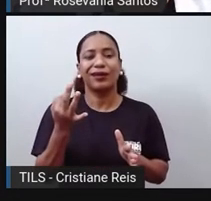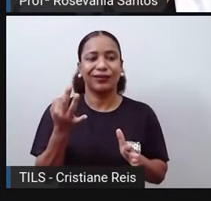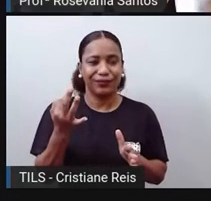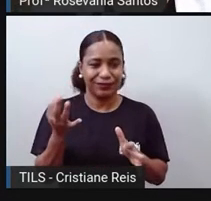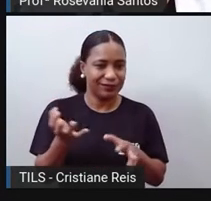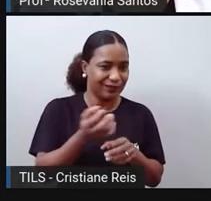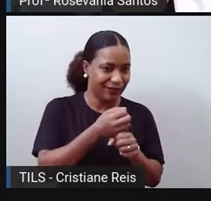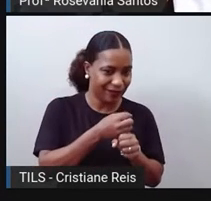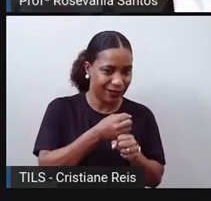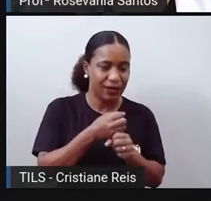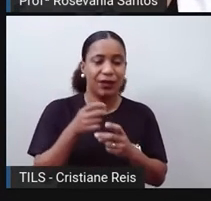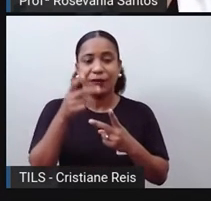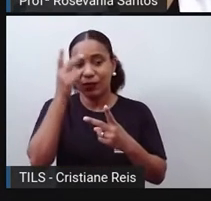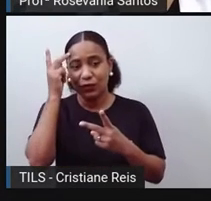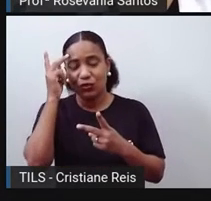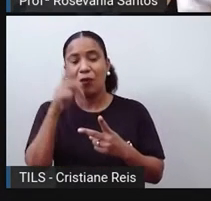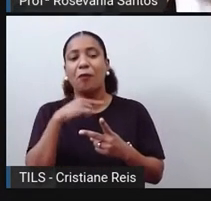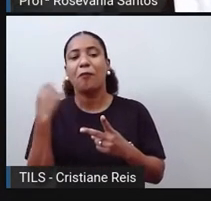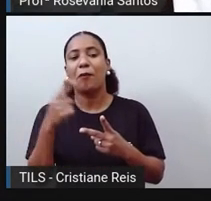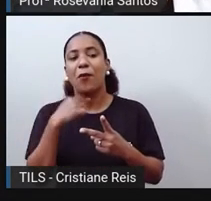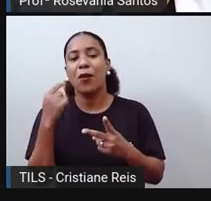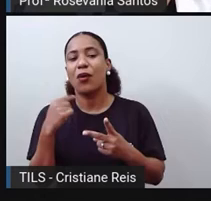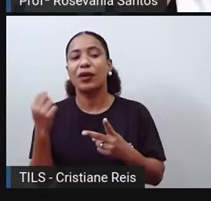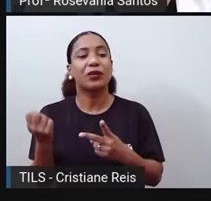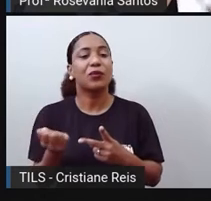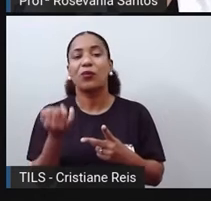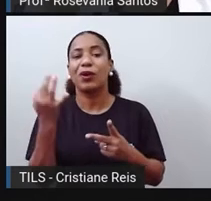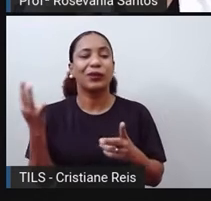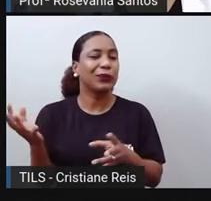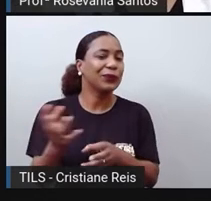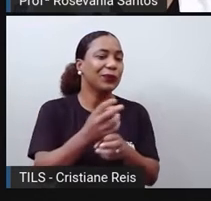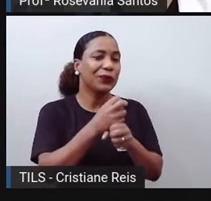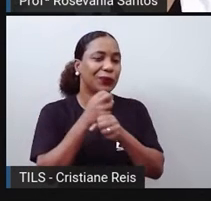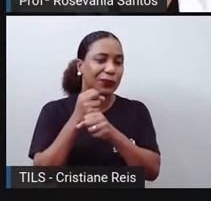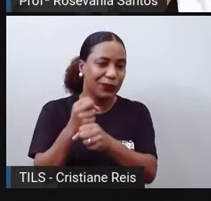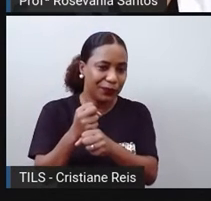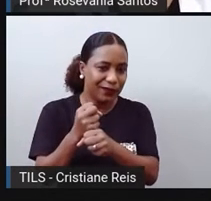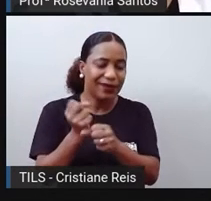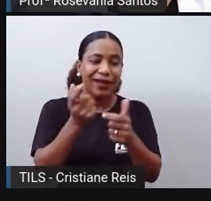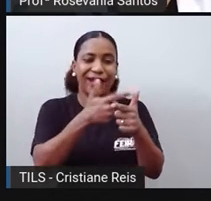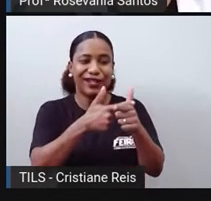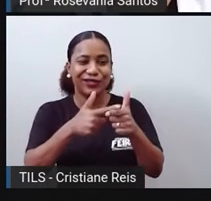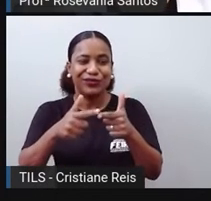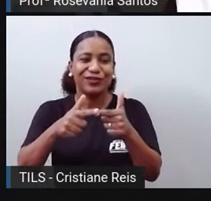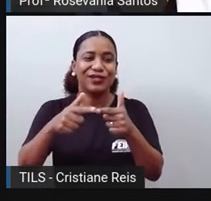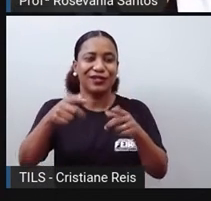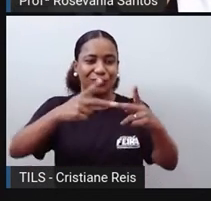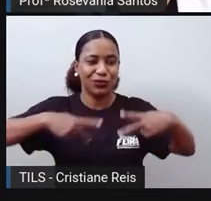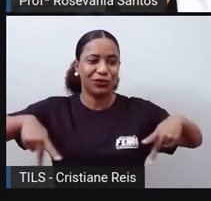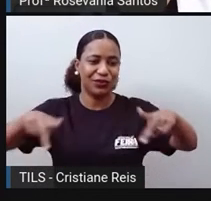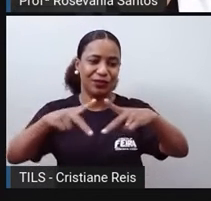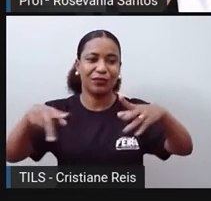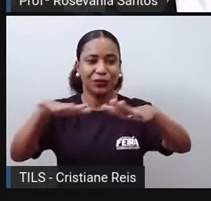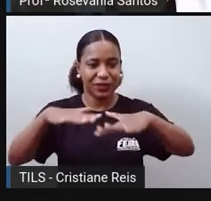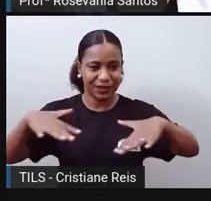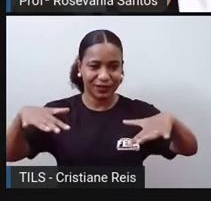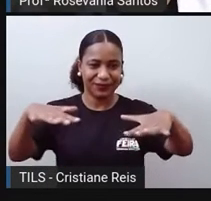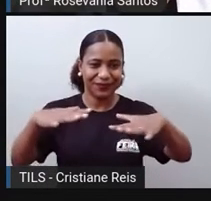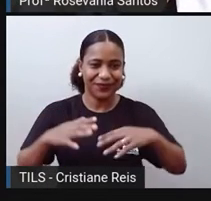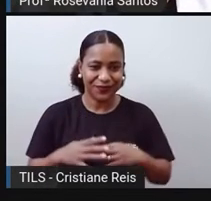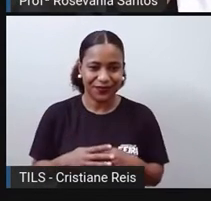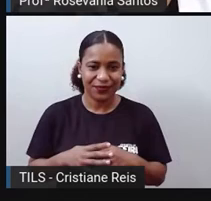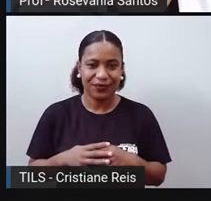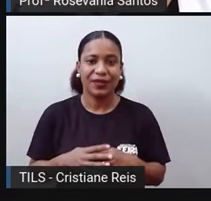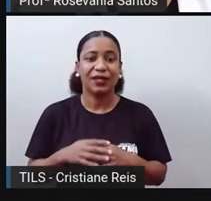dizer, né? Em um determinado ano, multiplicado por mil e um determinado local. Dividido pela população daquele local. E aí a gente tem esse